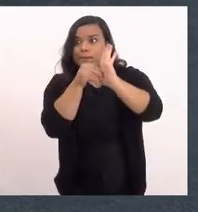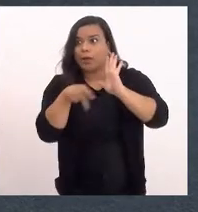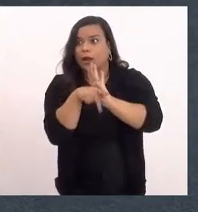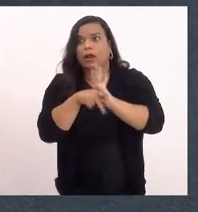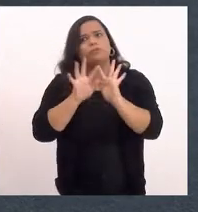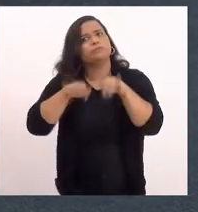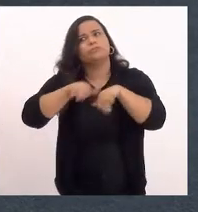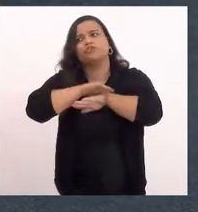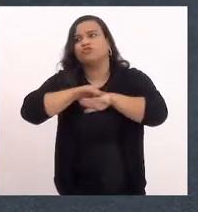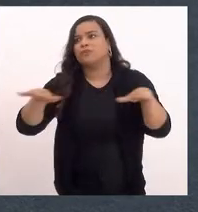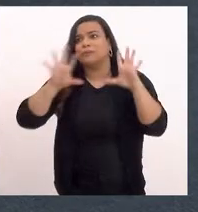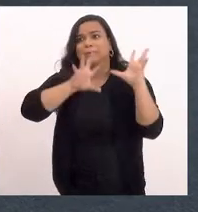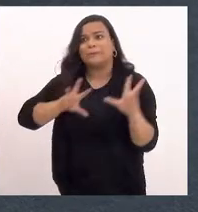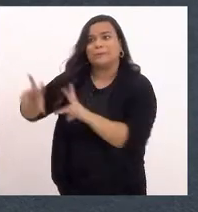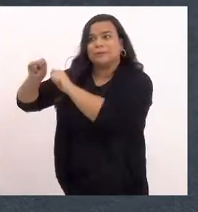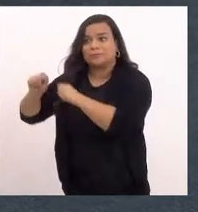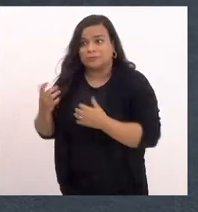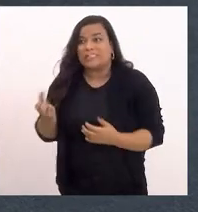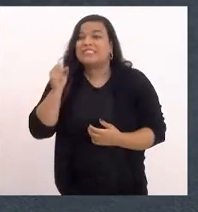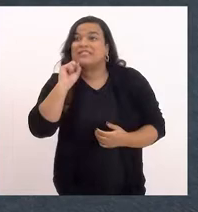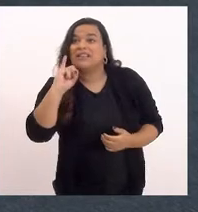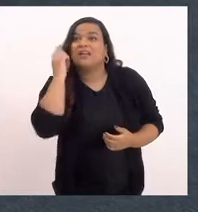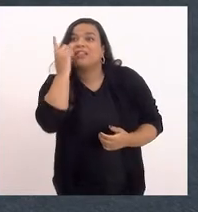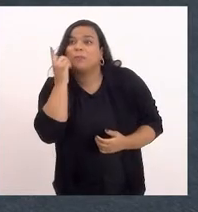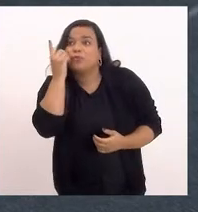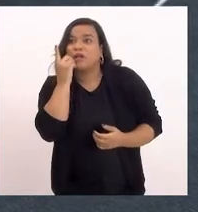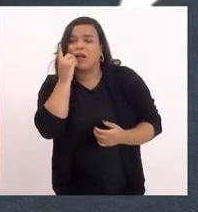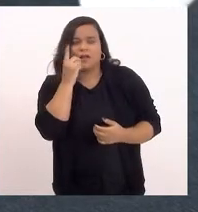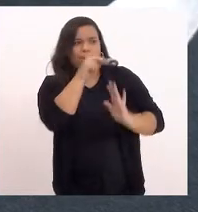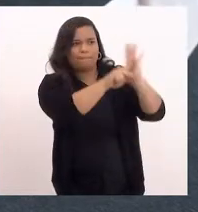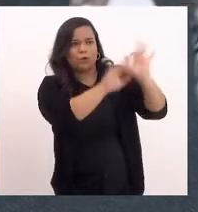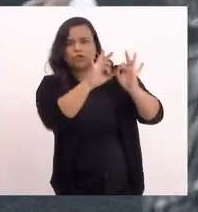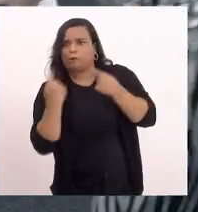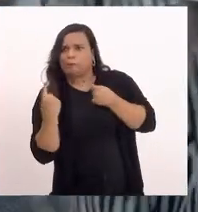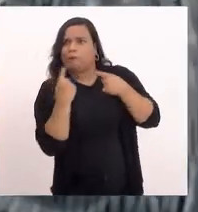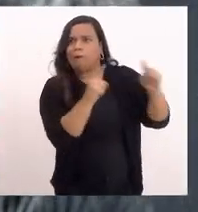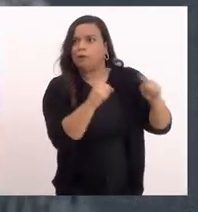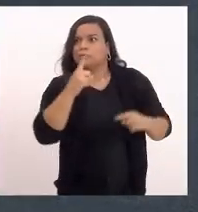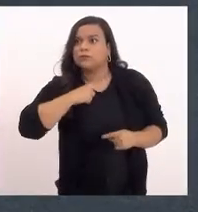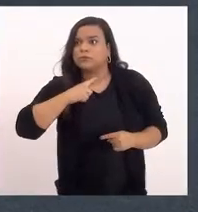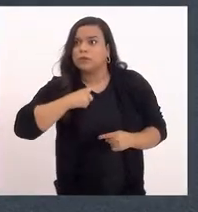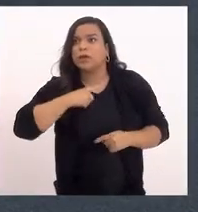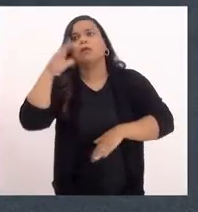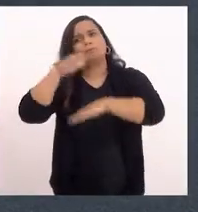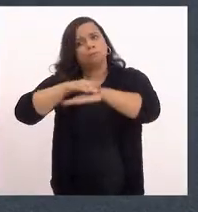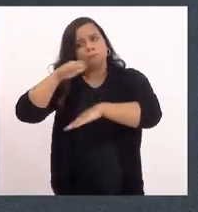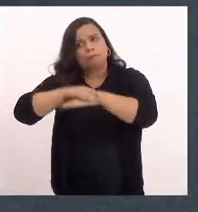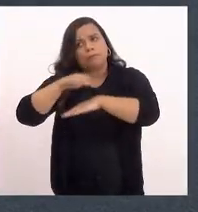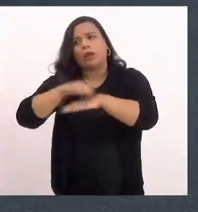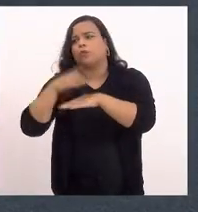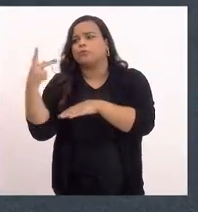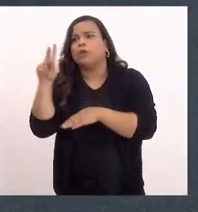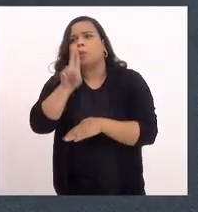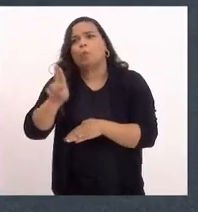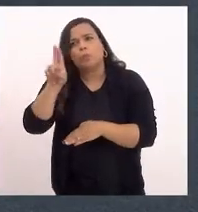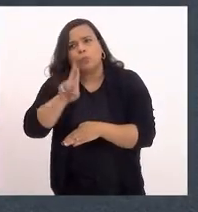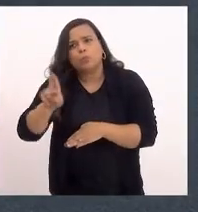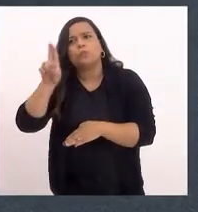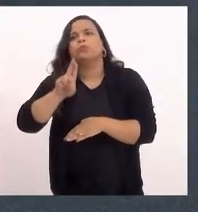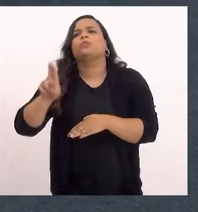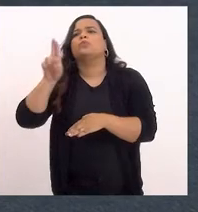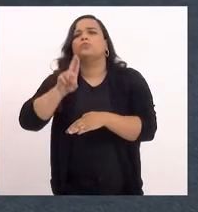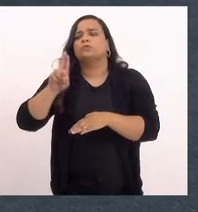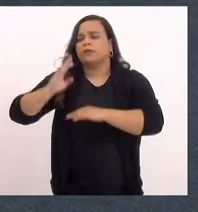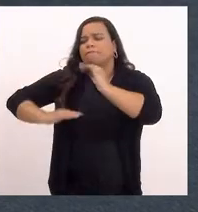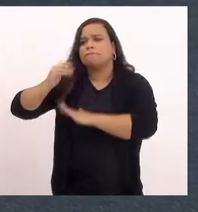Deputado, é contra o projeto, usa aquele artifício ou aqueles